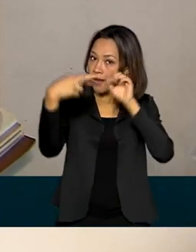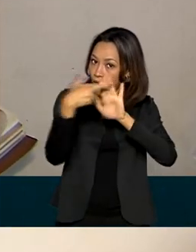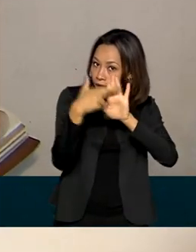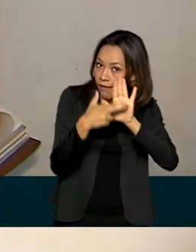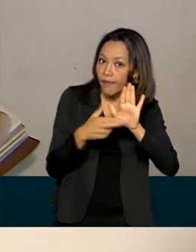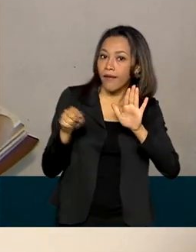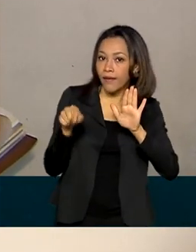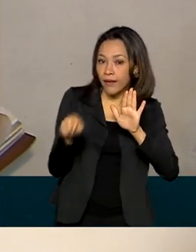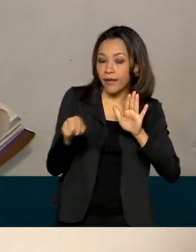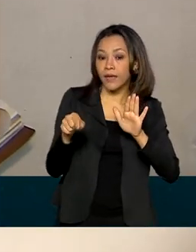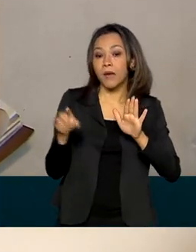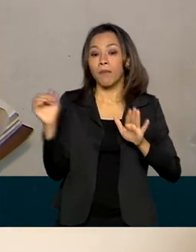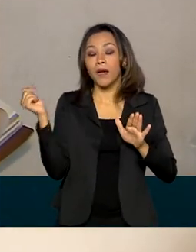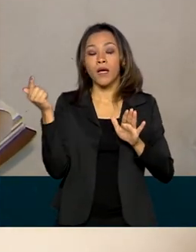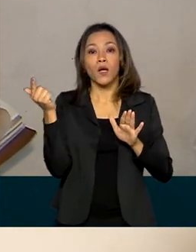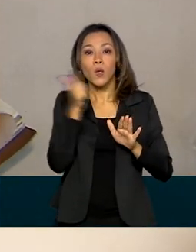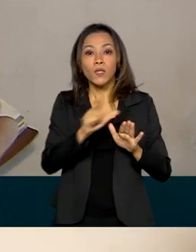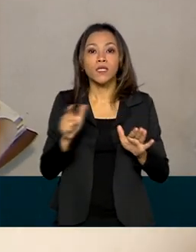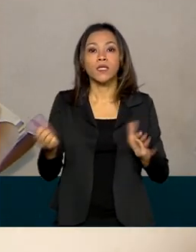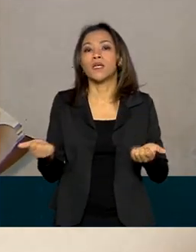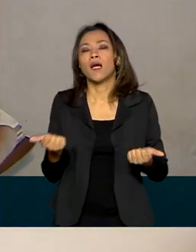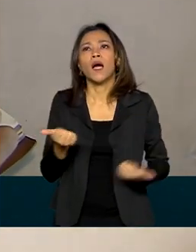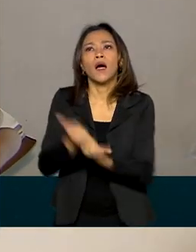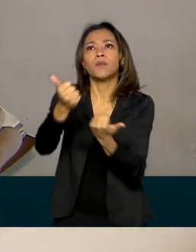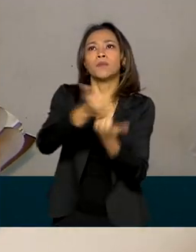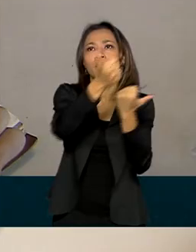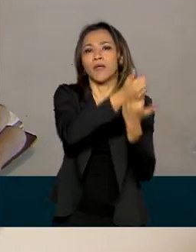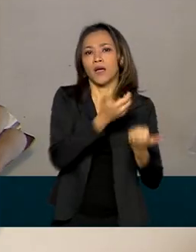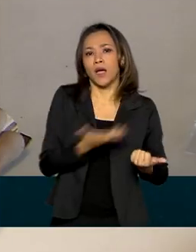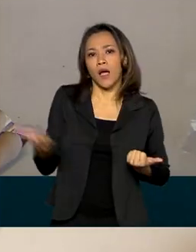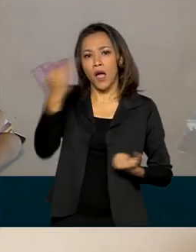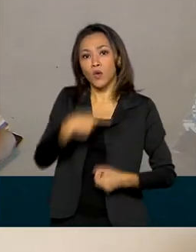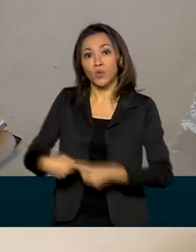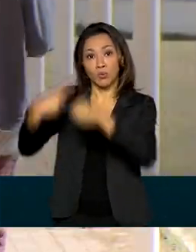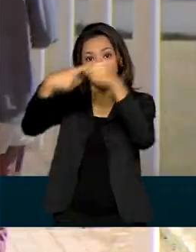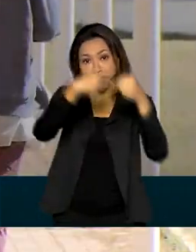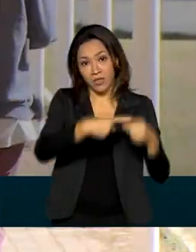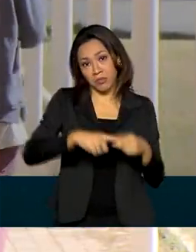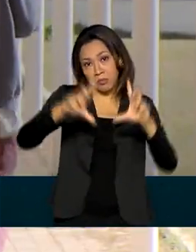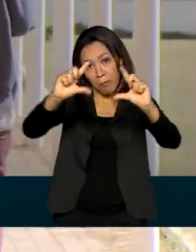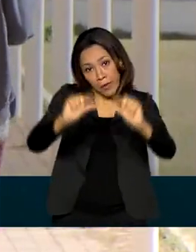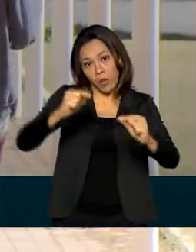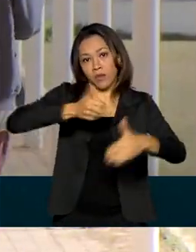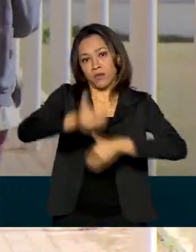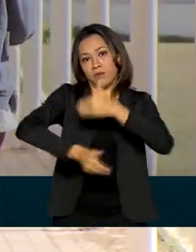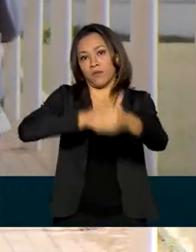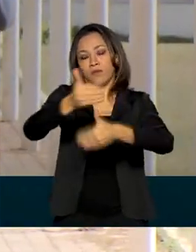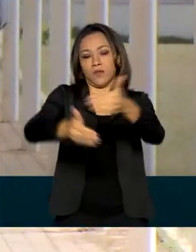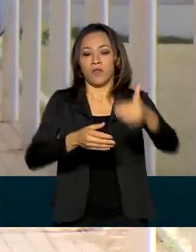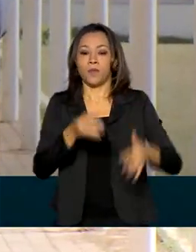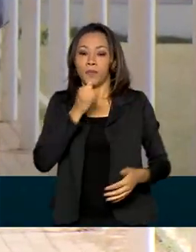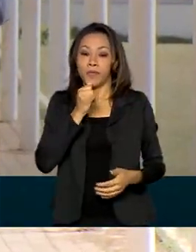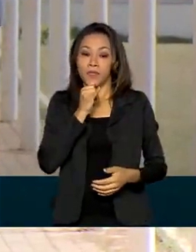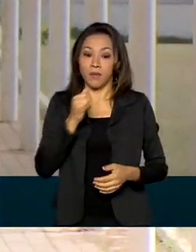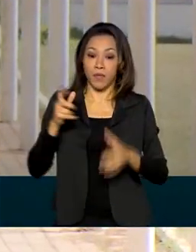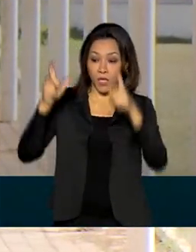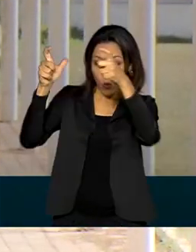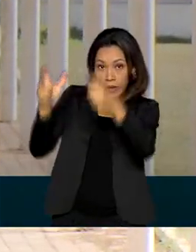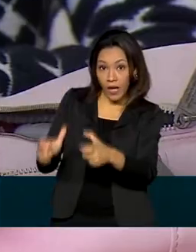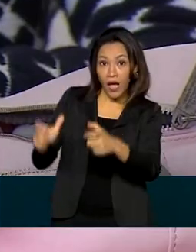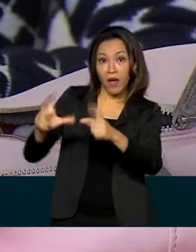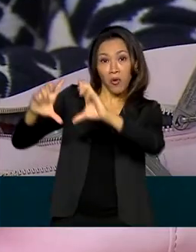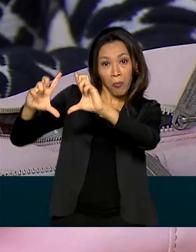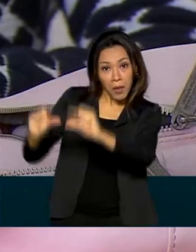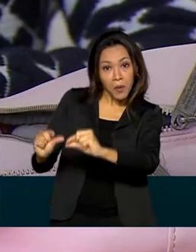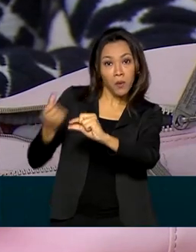tentativa de contribuir com os municípios menos desenvolvidos. Em localidades com índices menores,